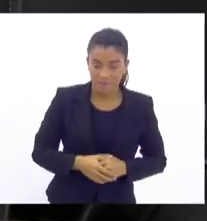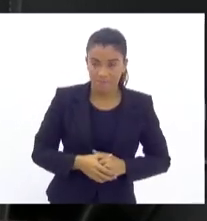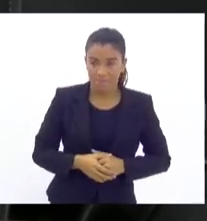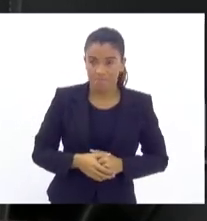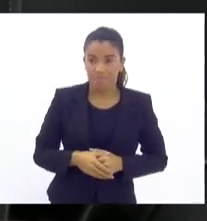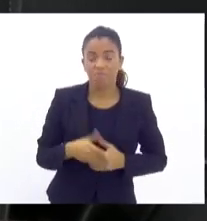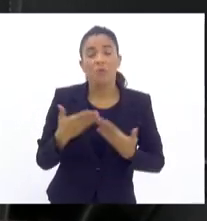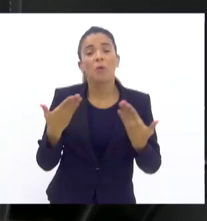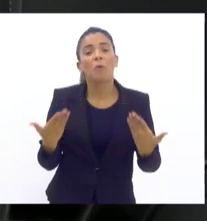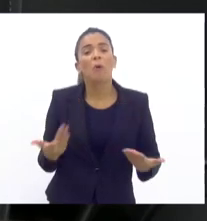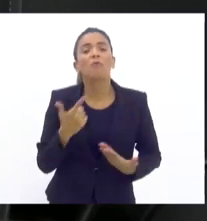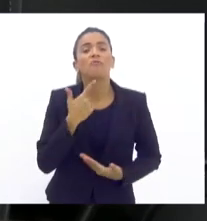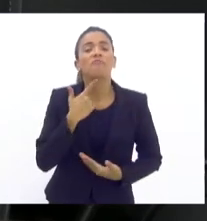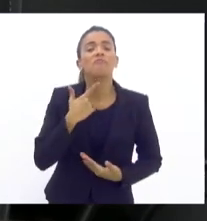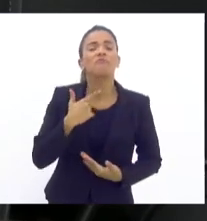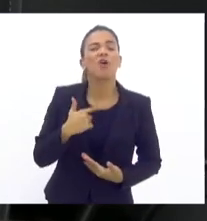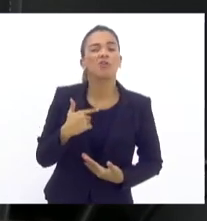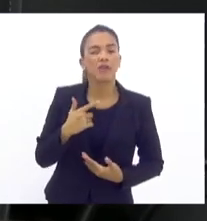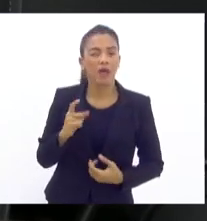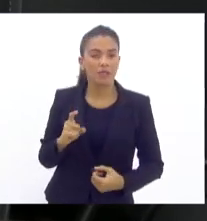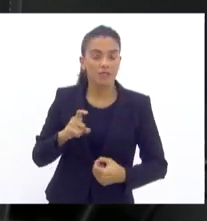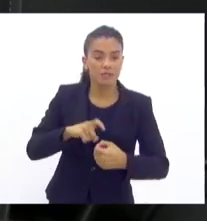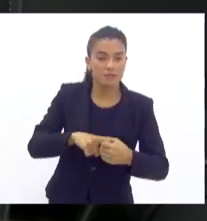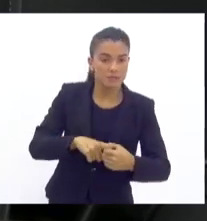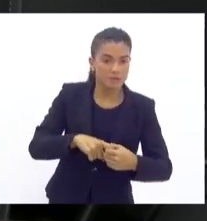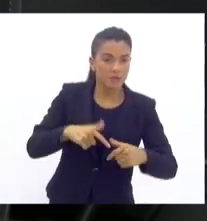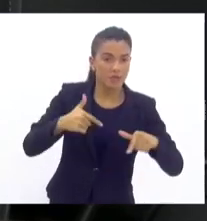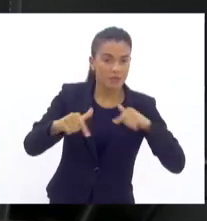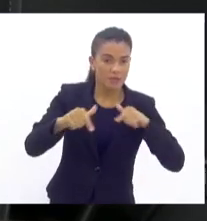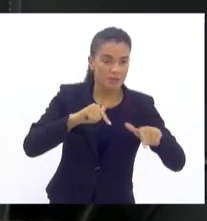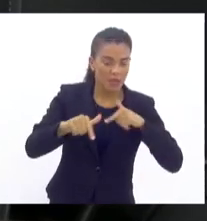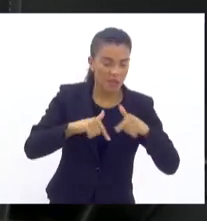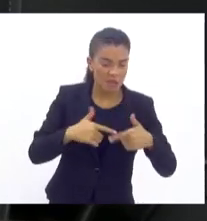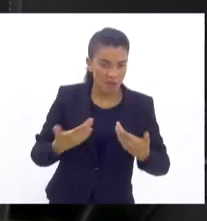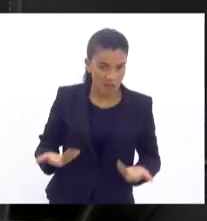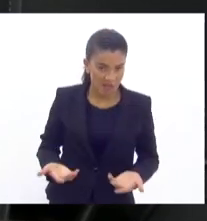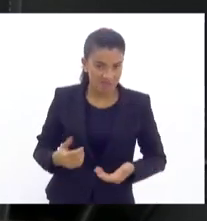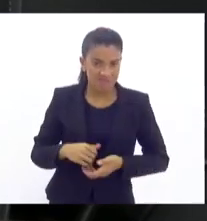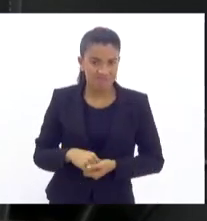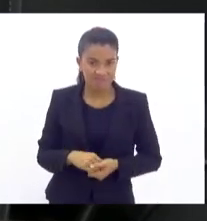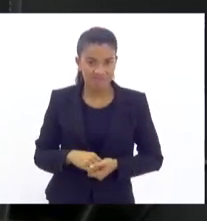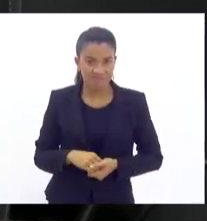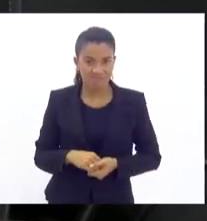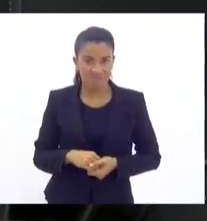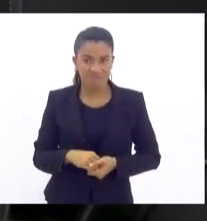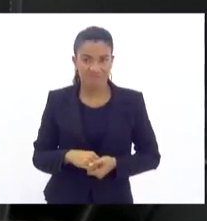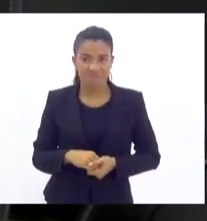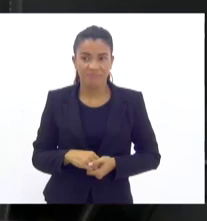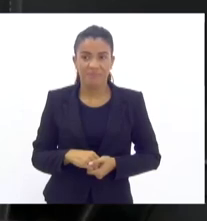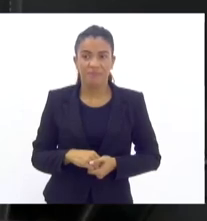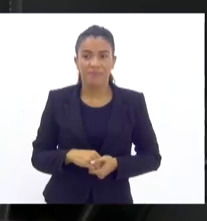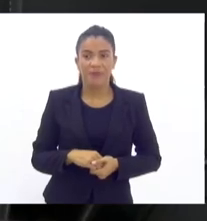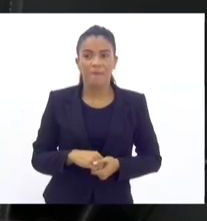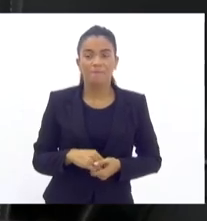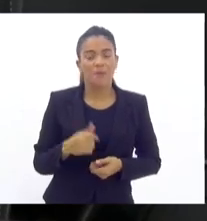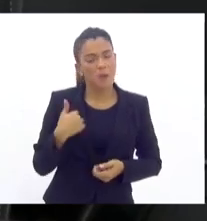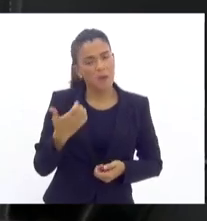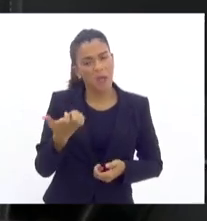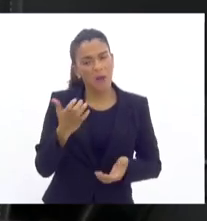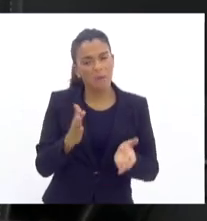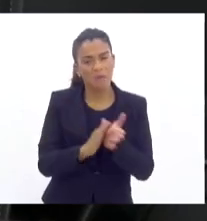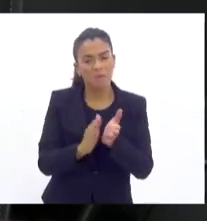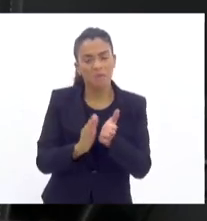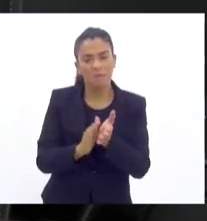Qual é a vontade que eles têm realmente de ir para a rua e fazer valer? Eu recebi aqui, quero parabenizar,